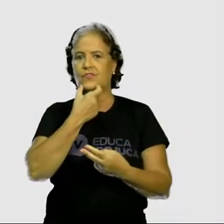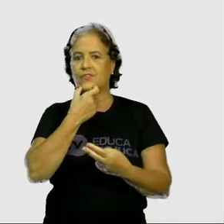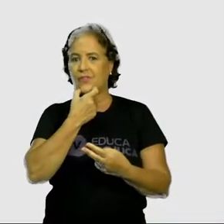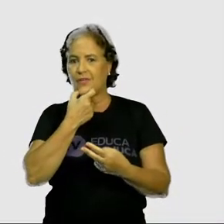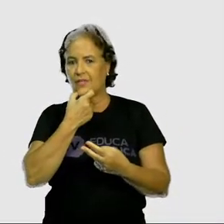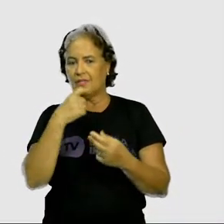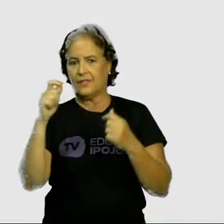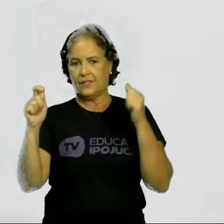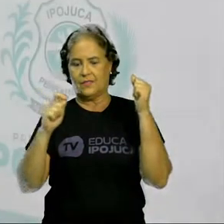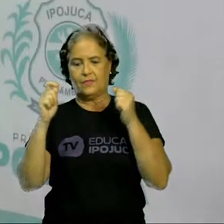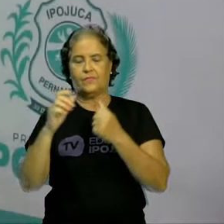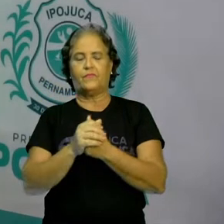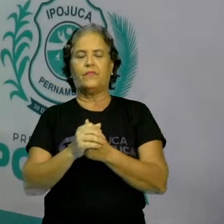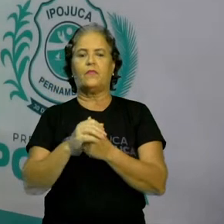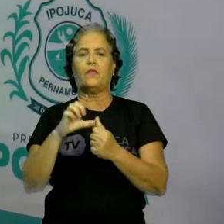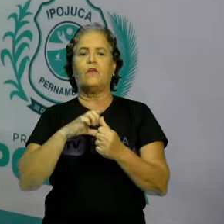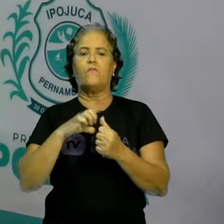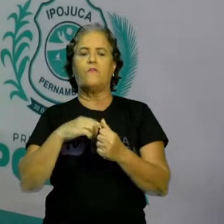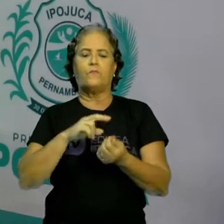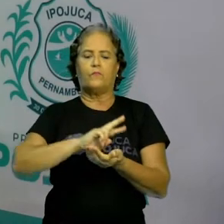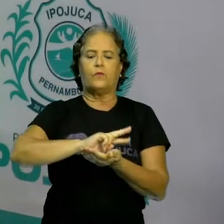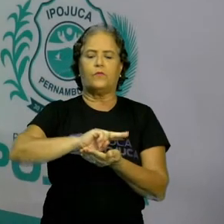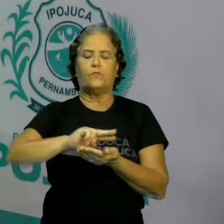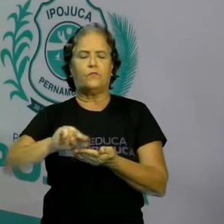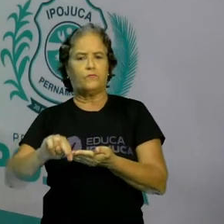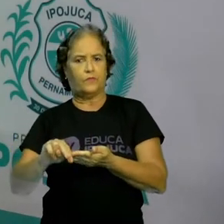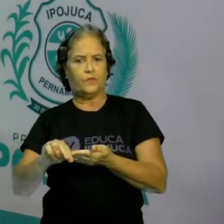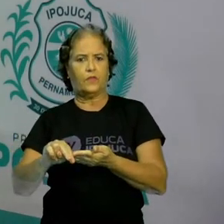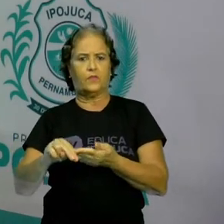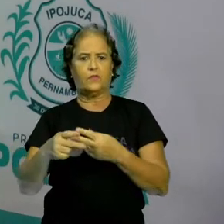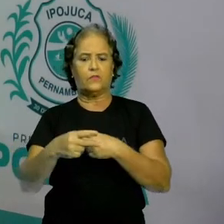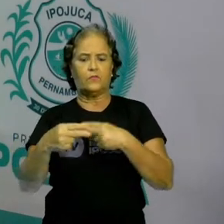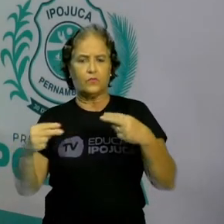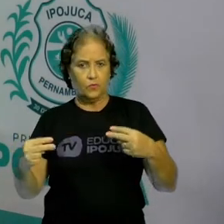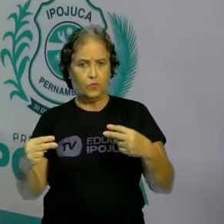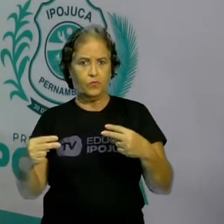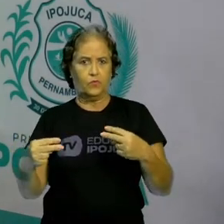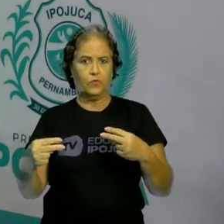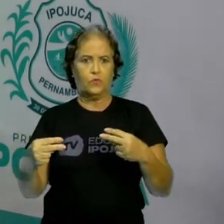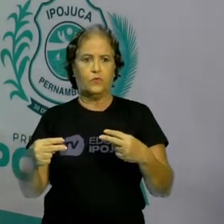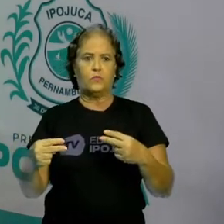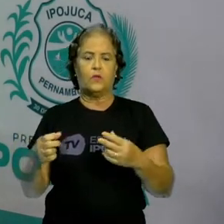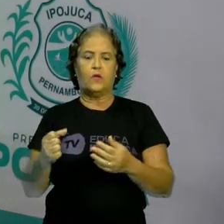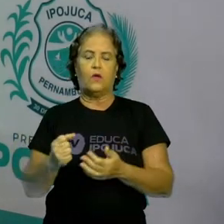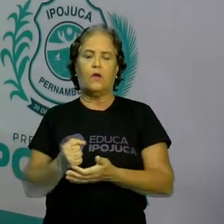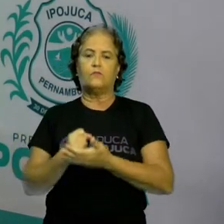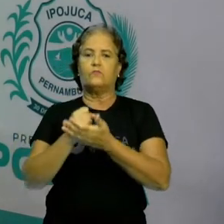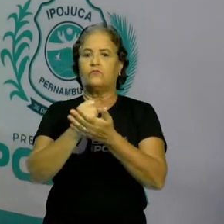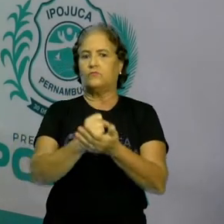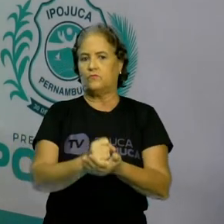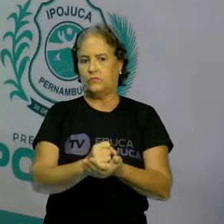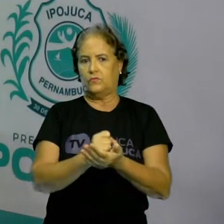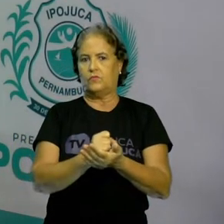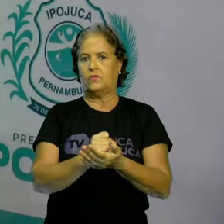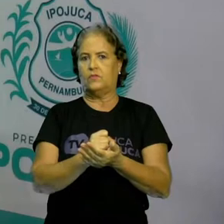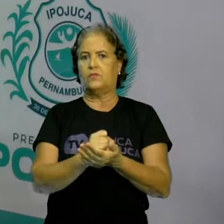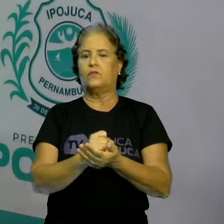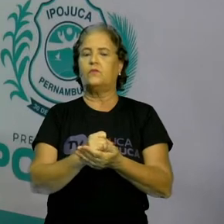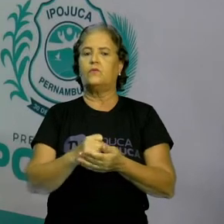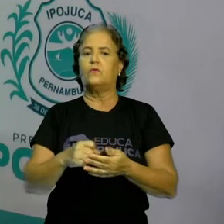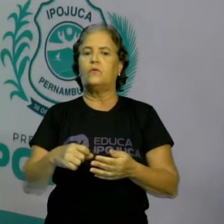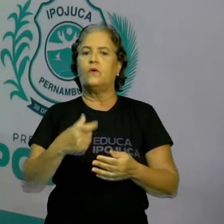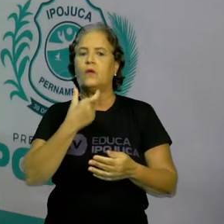vários fatores, tá certo? Possibilitaram que a Inglaterra fosse ali o berço da revolução industrial.